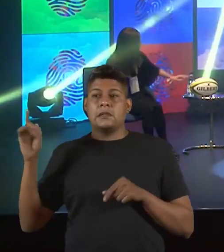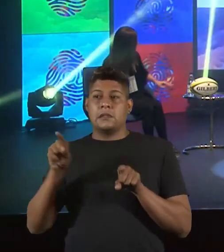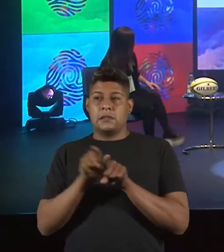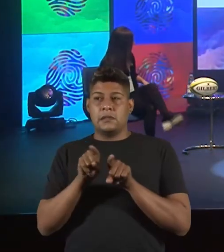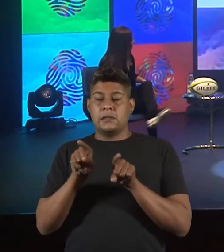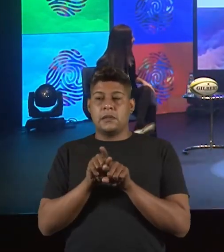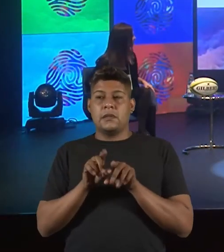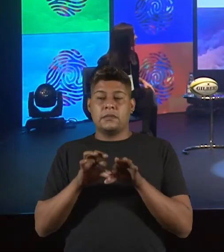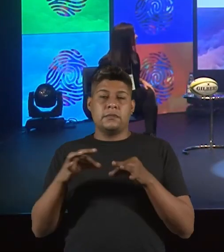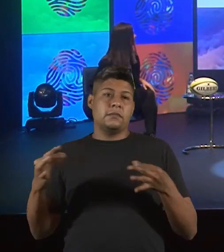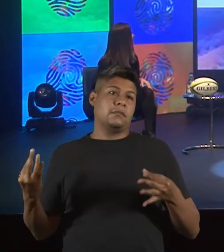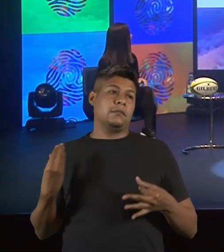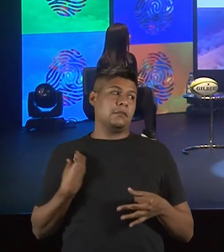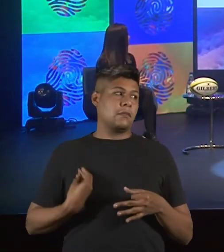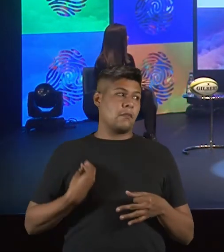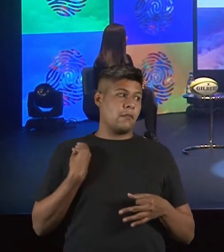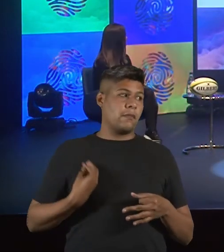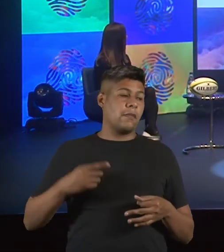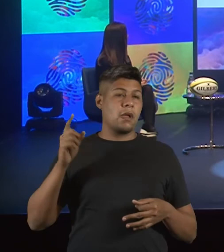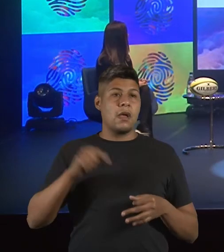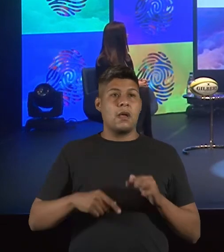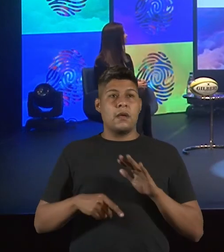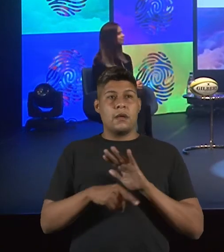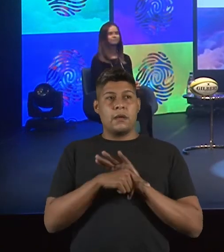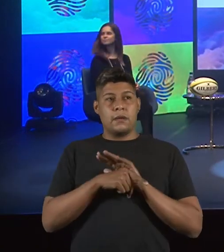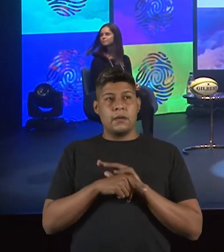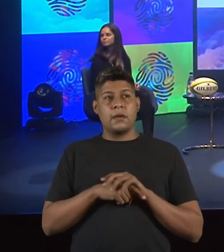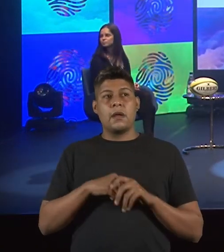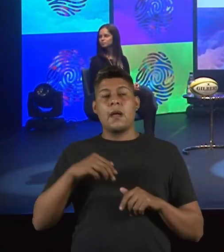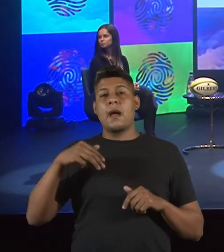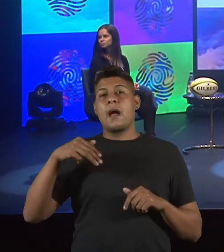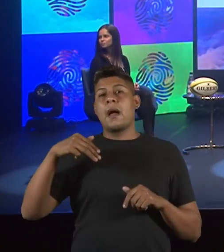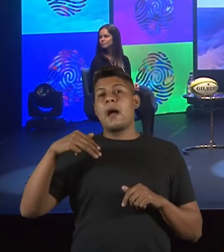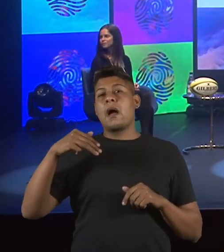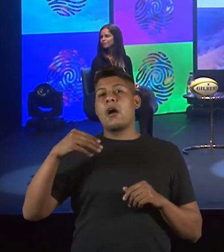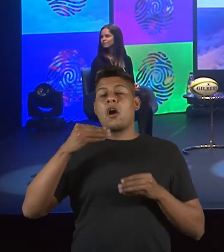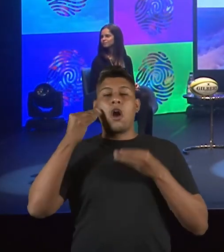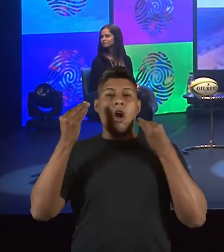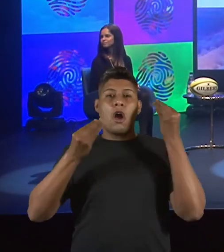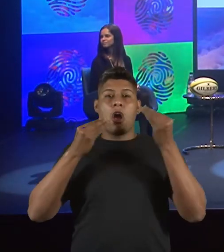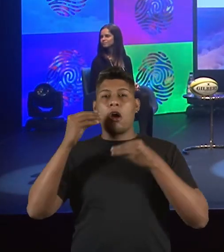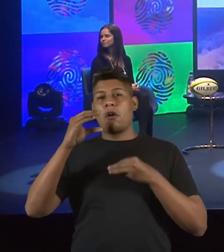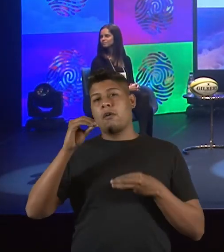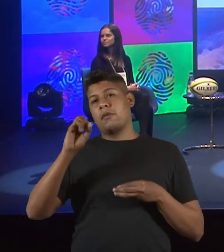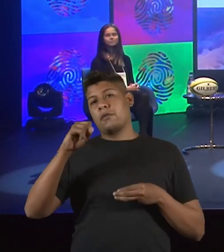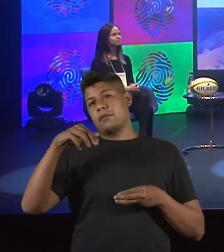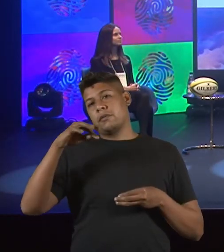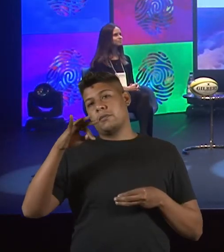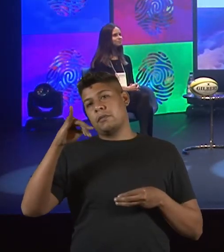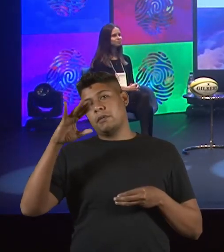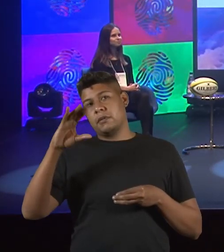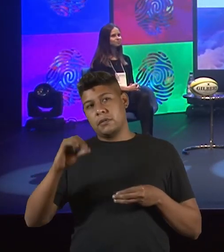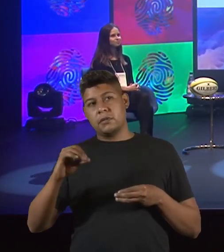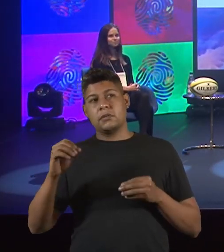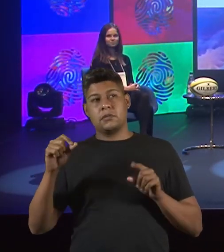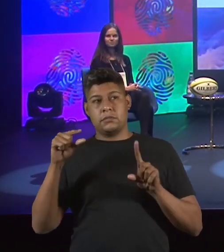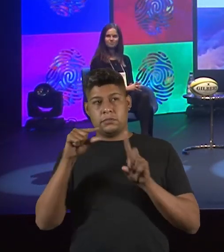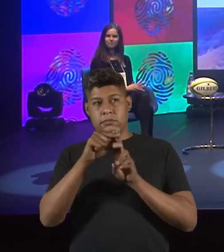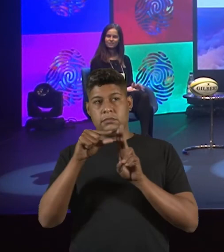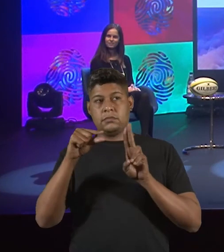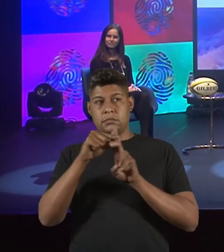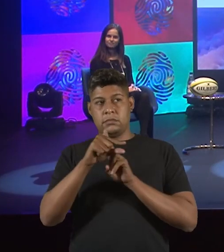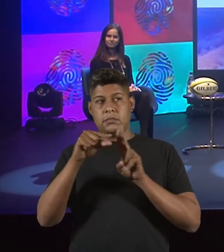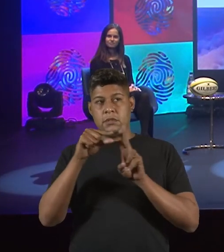simples da vida. CEO da Maqueda Cosméticos e palestrante, influencer do LinkedIn e